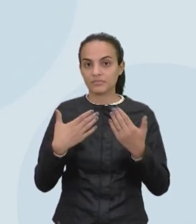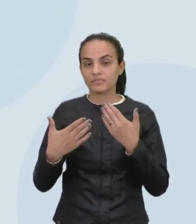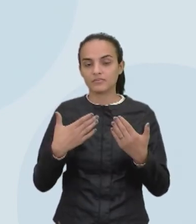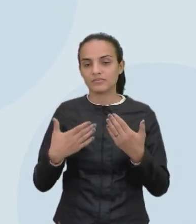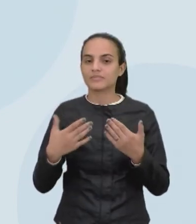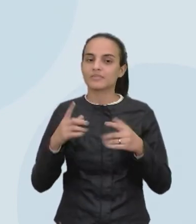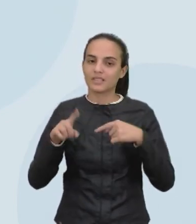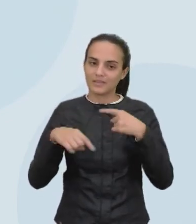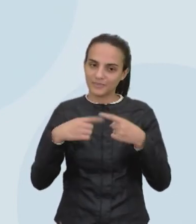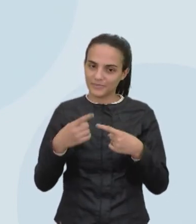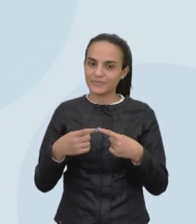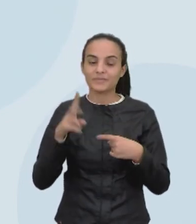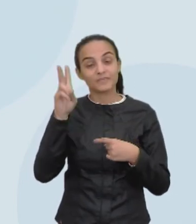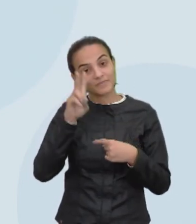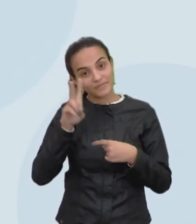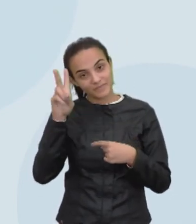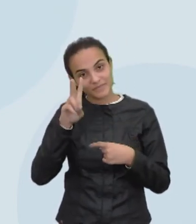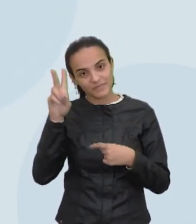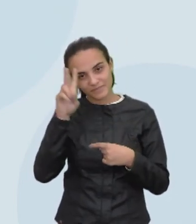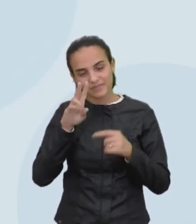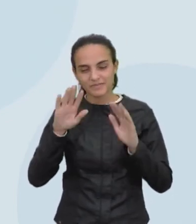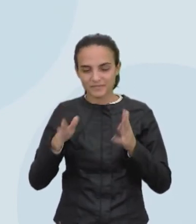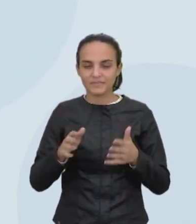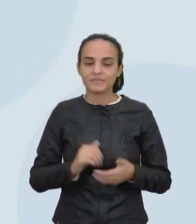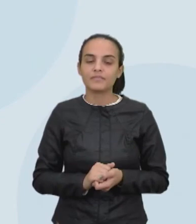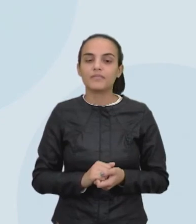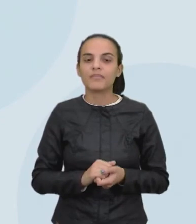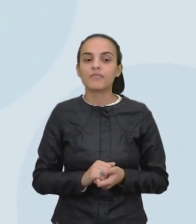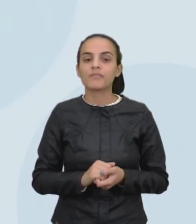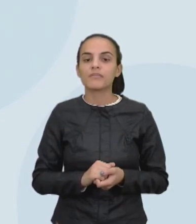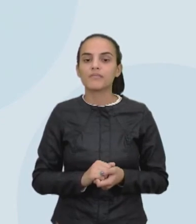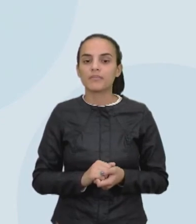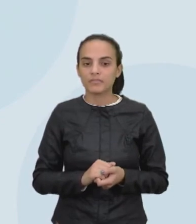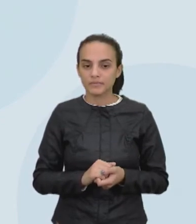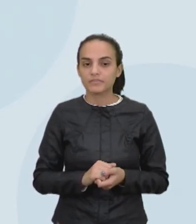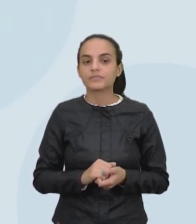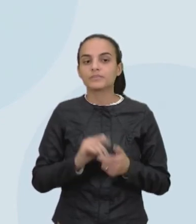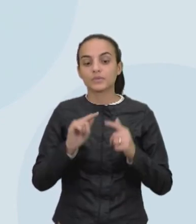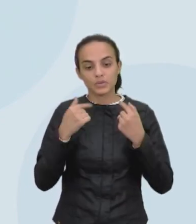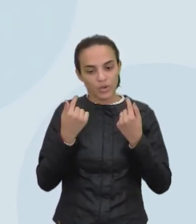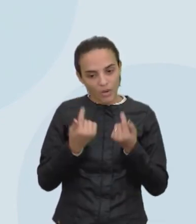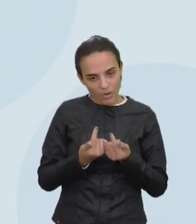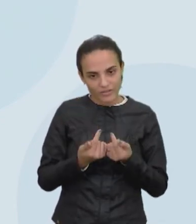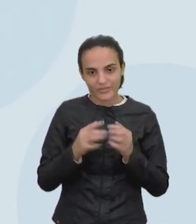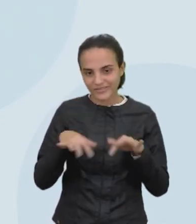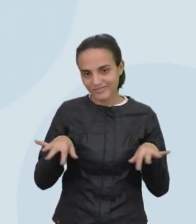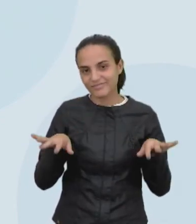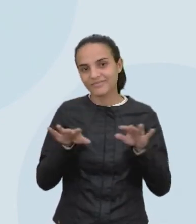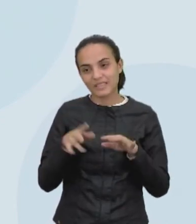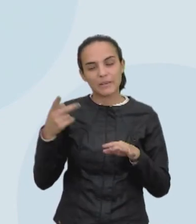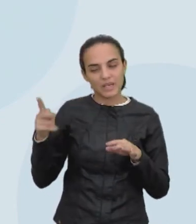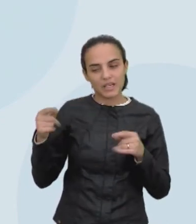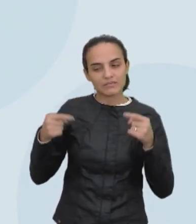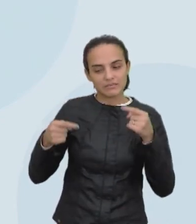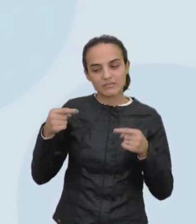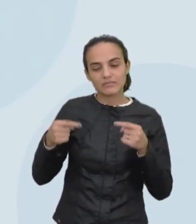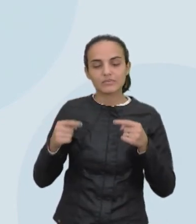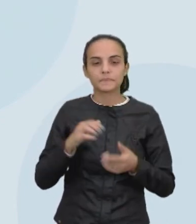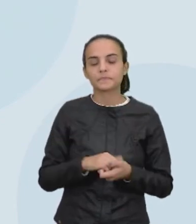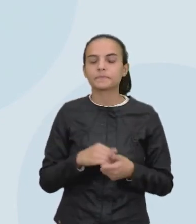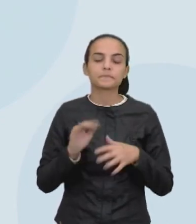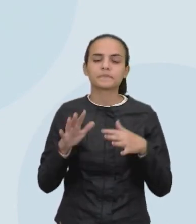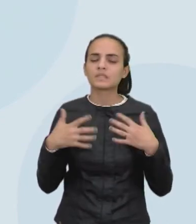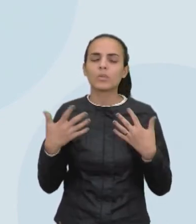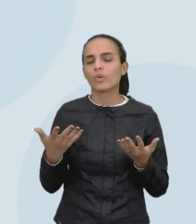eu deixo, né, para os historiadores de plantão. Deixo aí para os geógrafos, né, para eles aí discutirem, né.